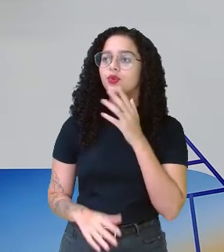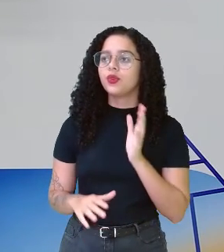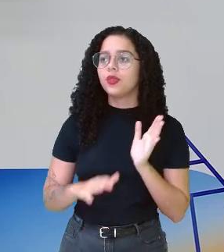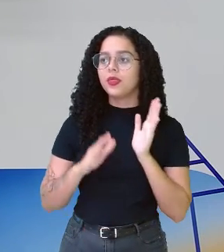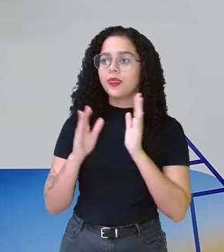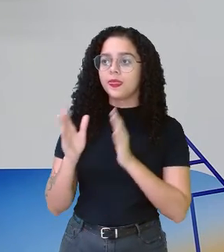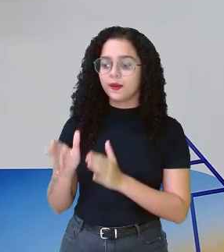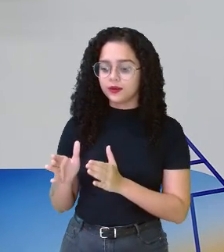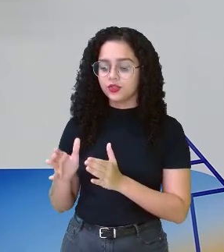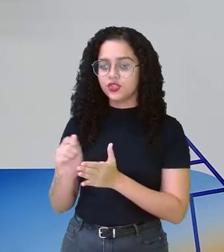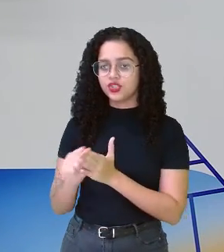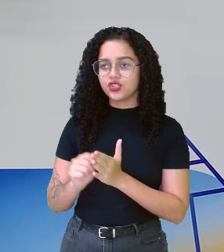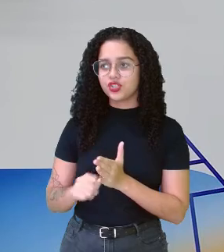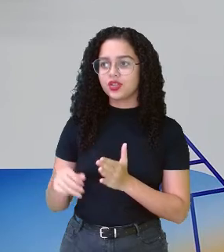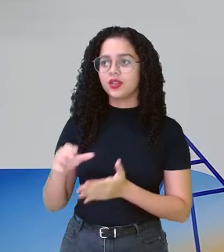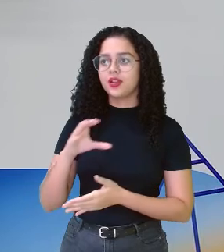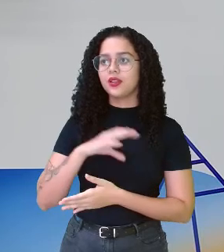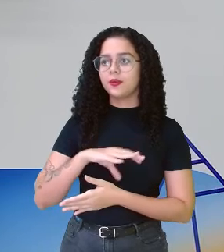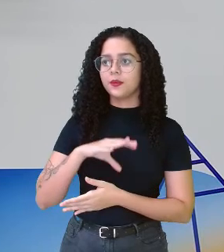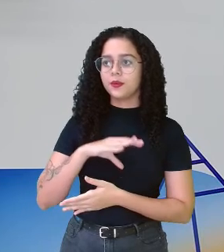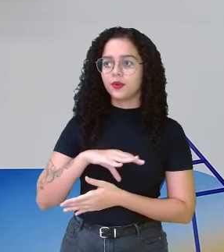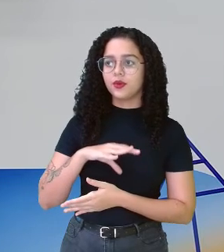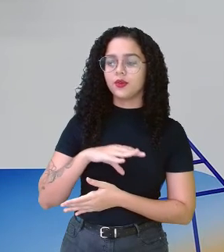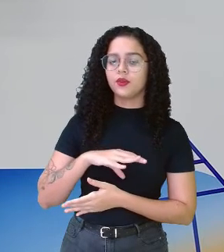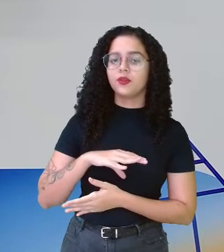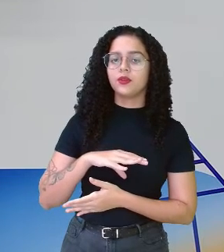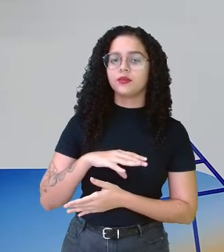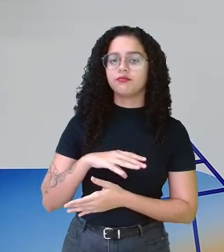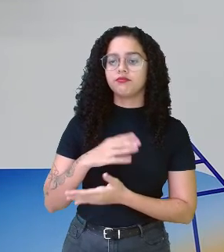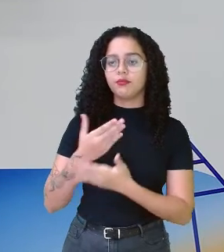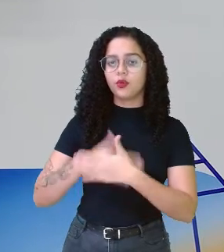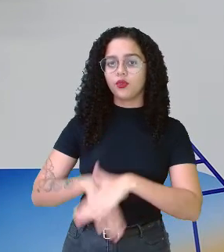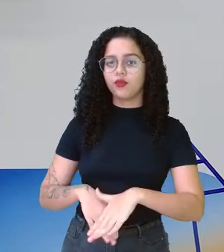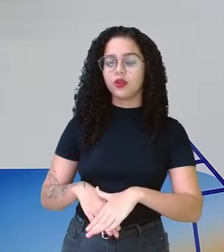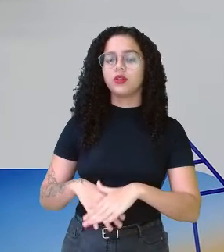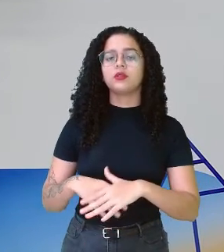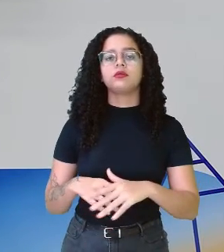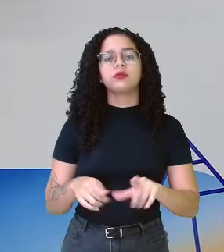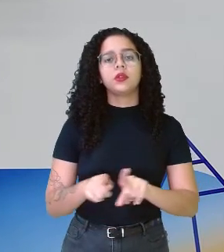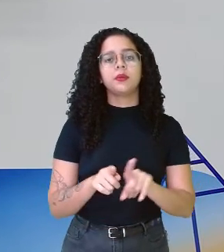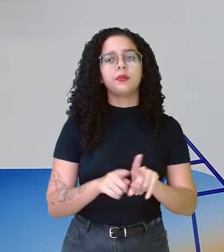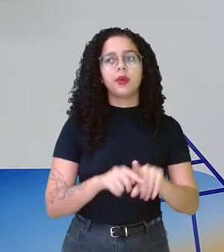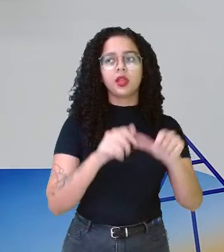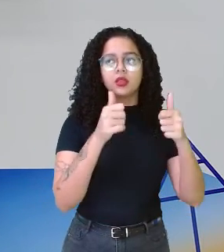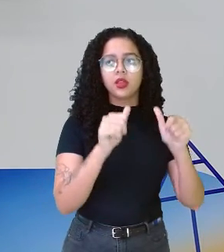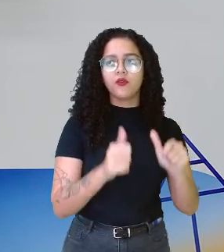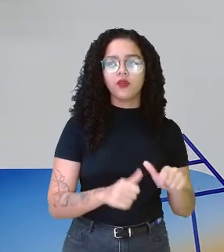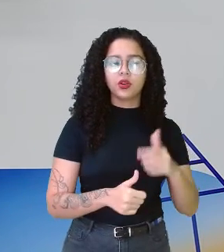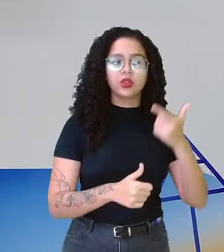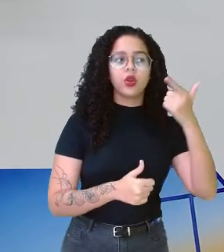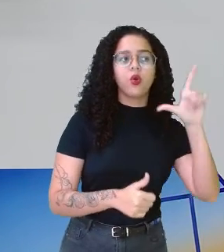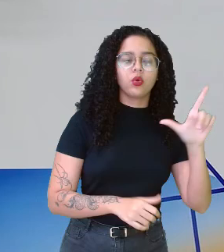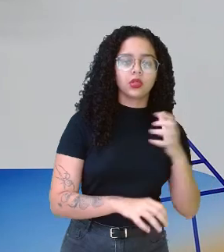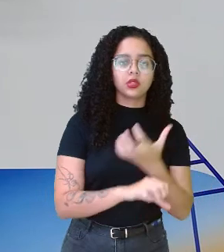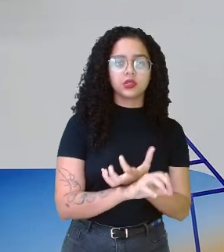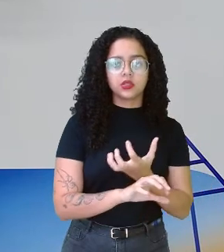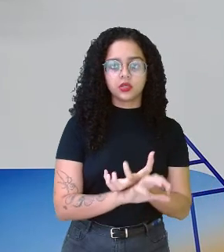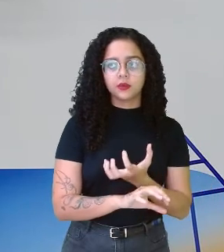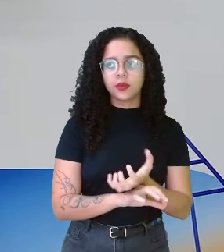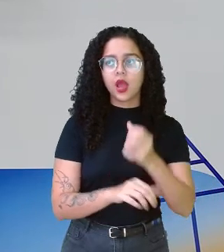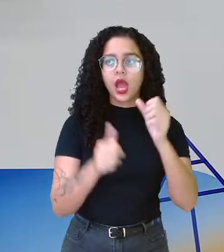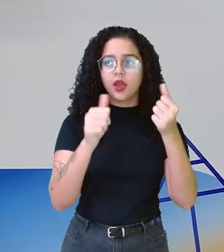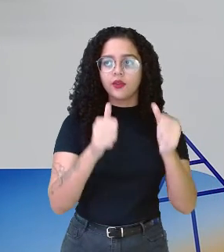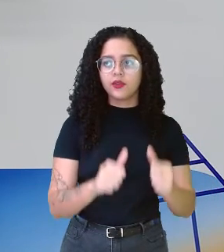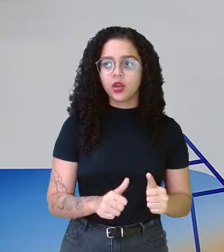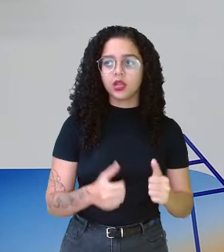prova de português, no horário de avaliação de português, e na avaliação das demais disciplinas, avaliar